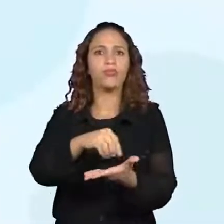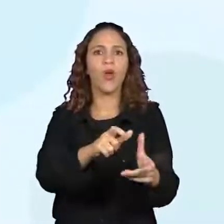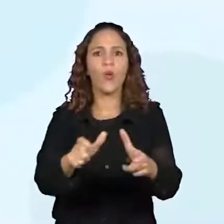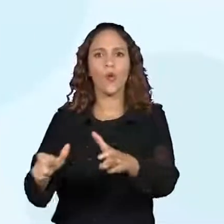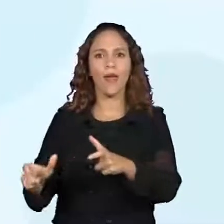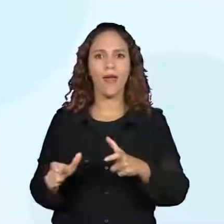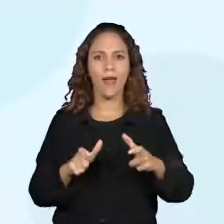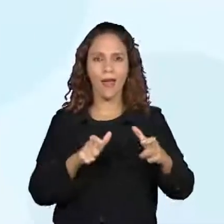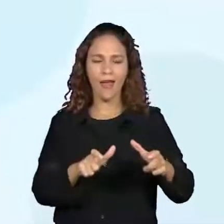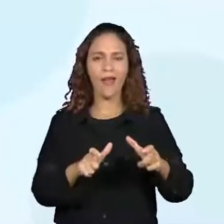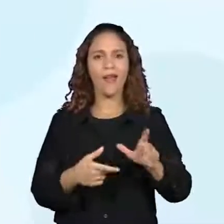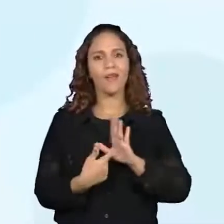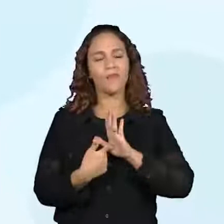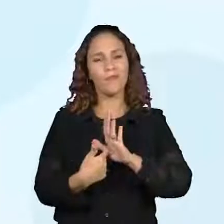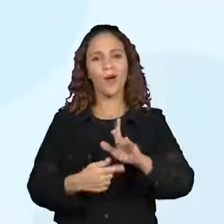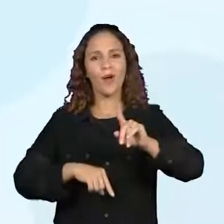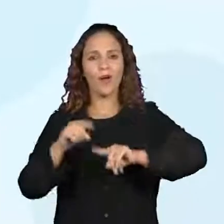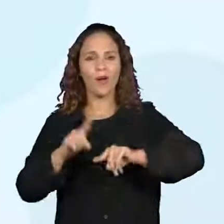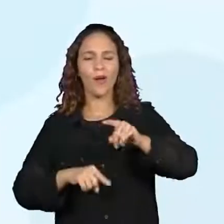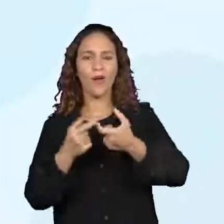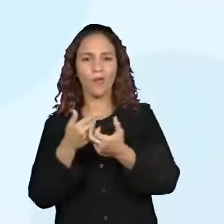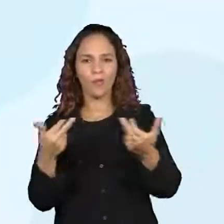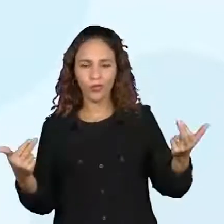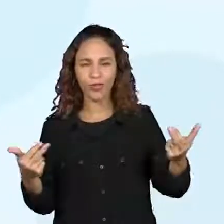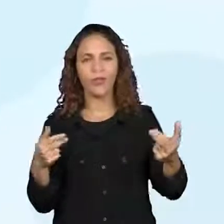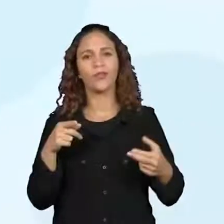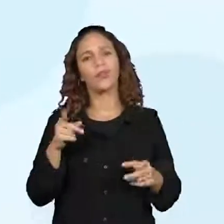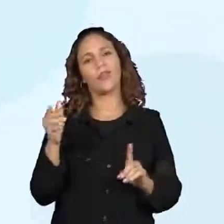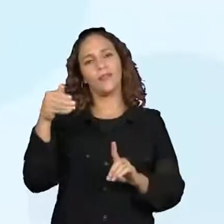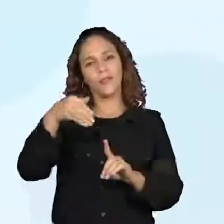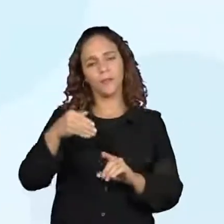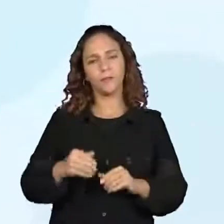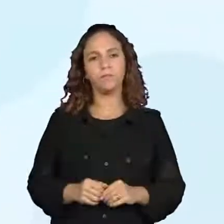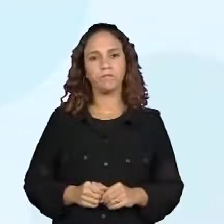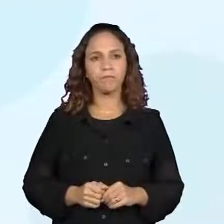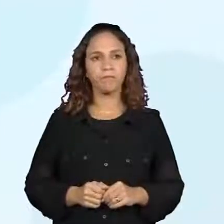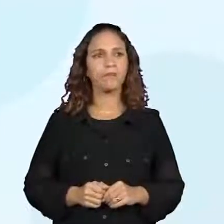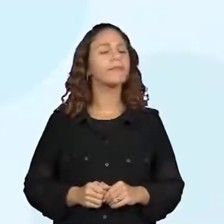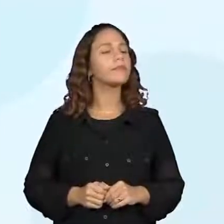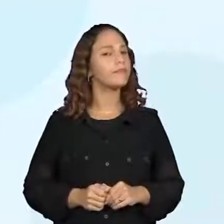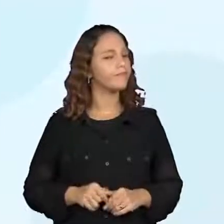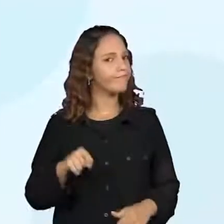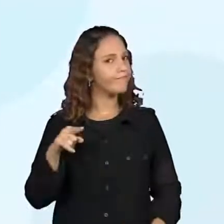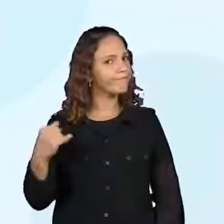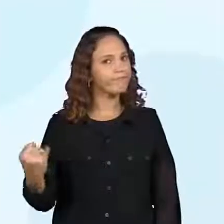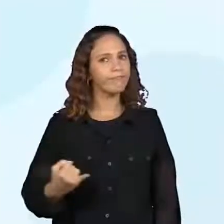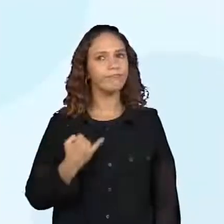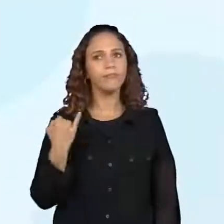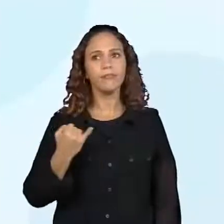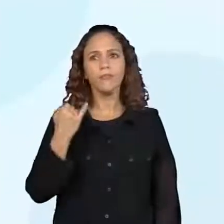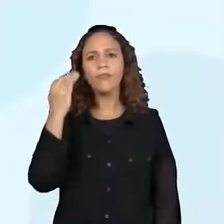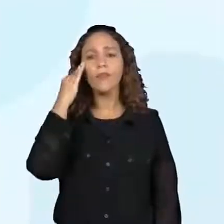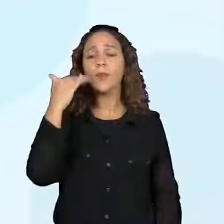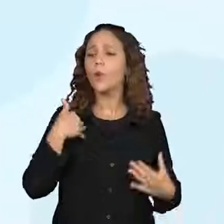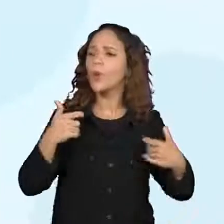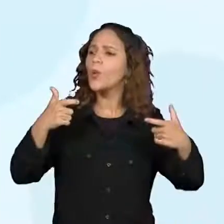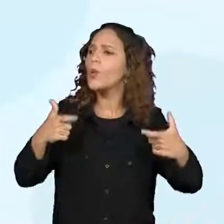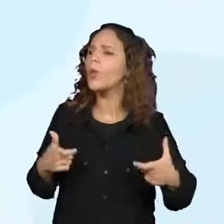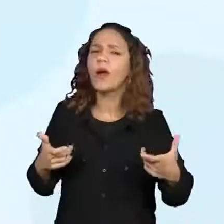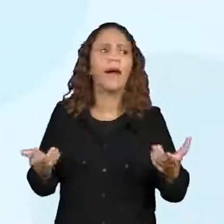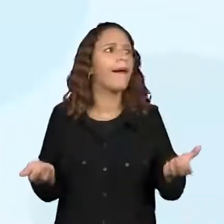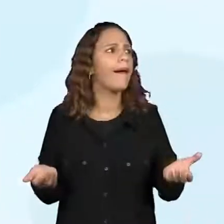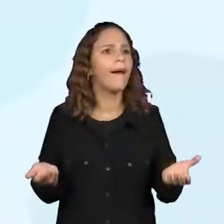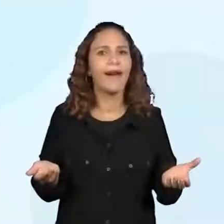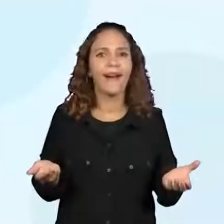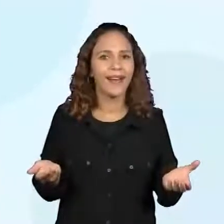representação de objetos e pontos de referência. Ai, ProJoyce, é tão importante nós sabermos nos localizarmos, não é mesmo?